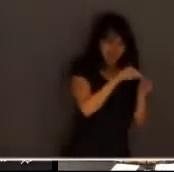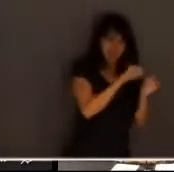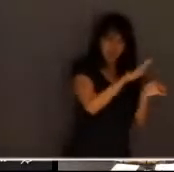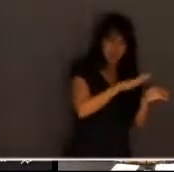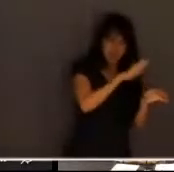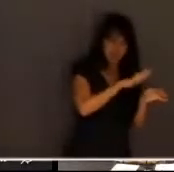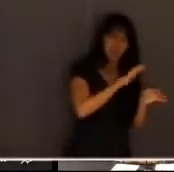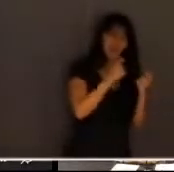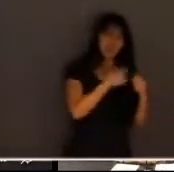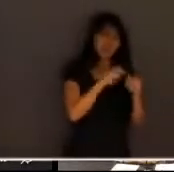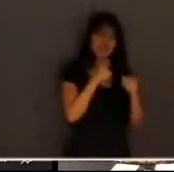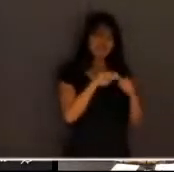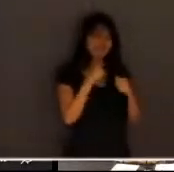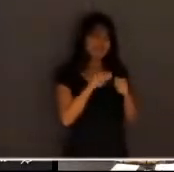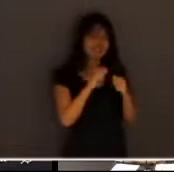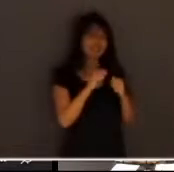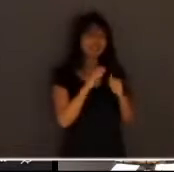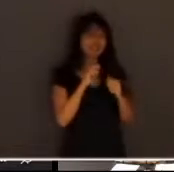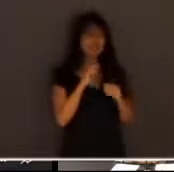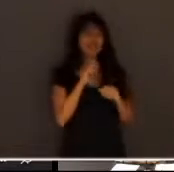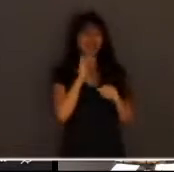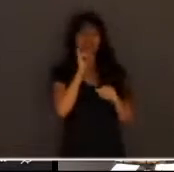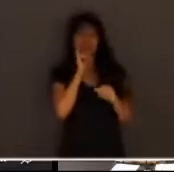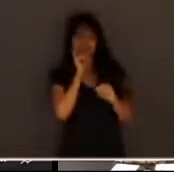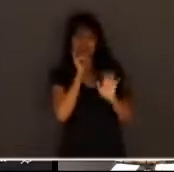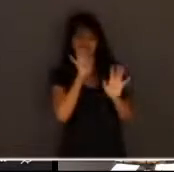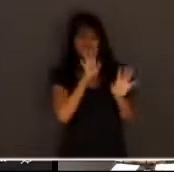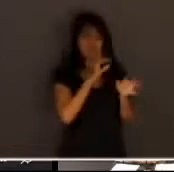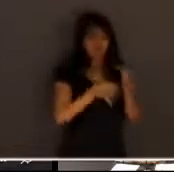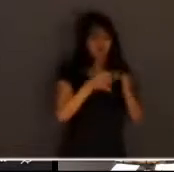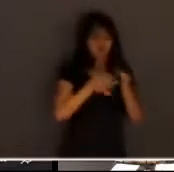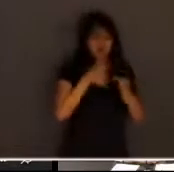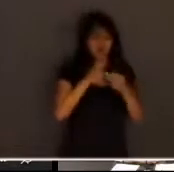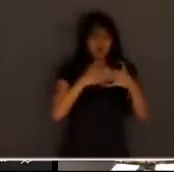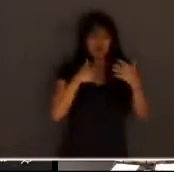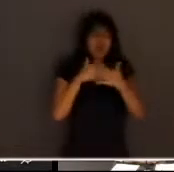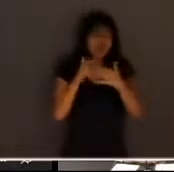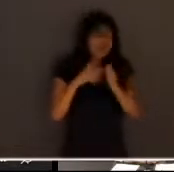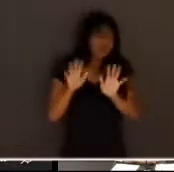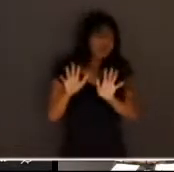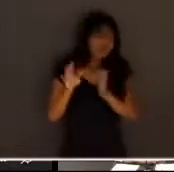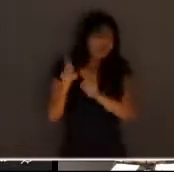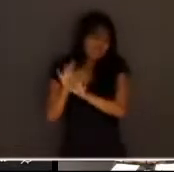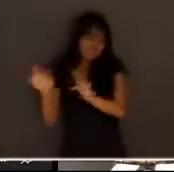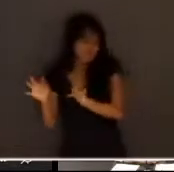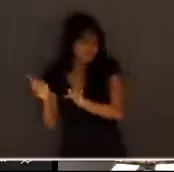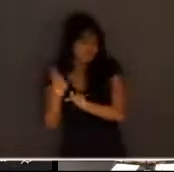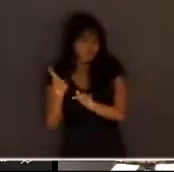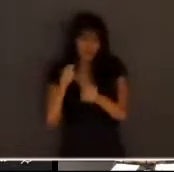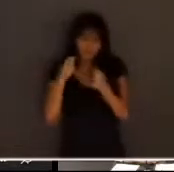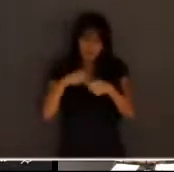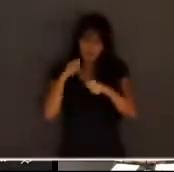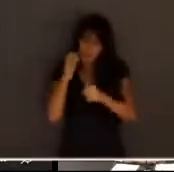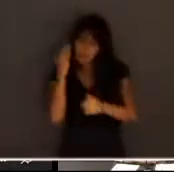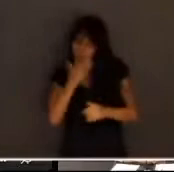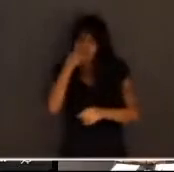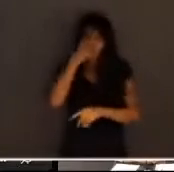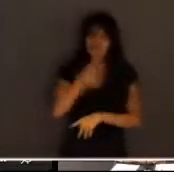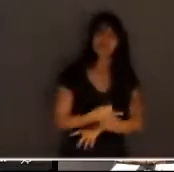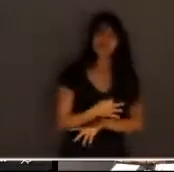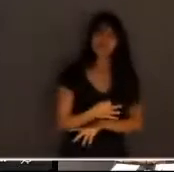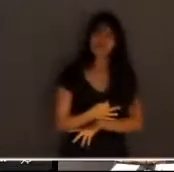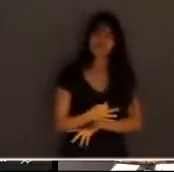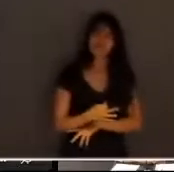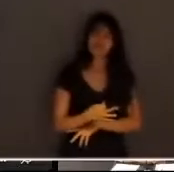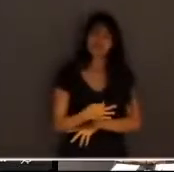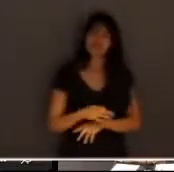insuficiência de autoria não podemos levar para julgamento do júri qualquer caso não um processo típico de provas que fiquem